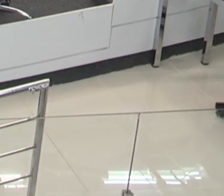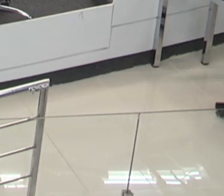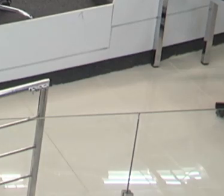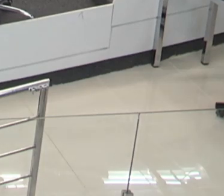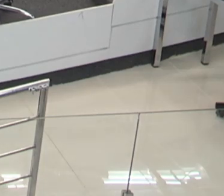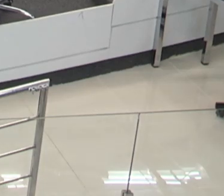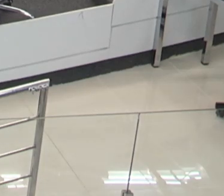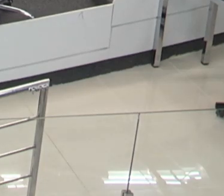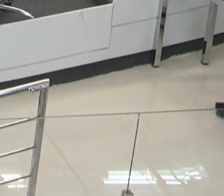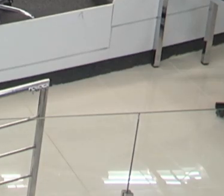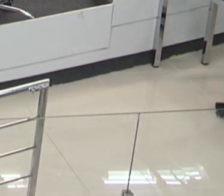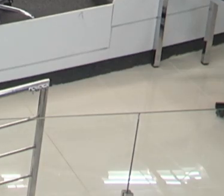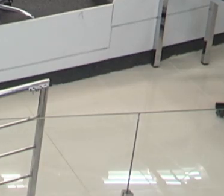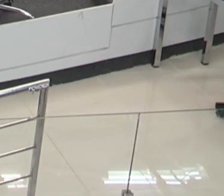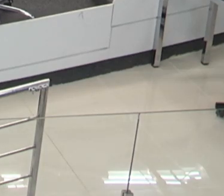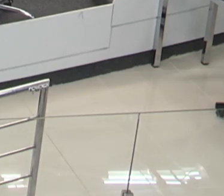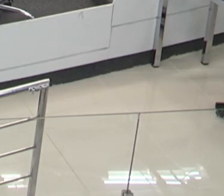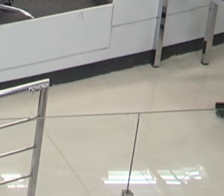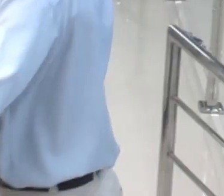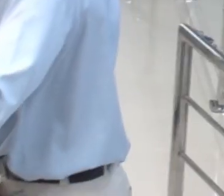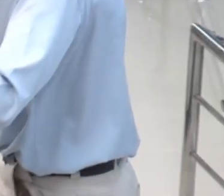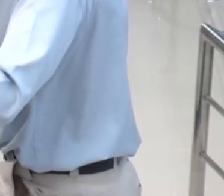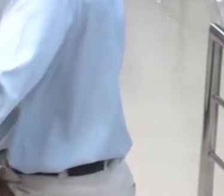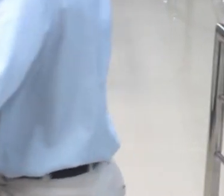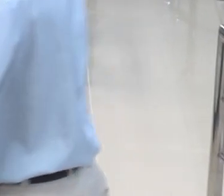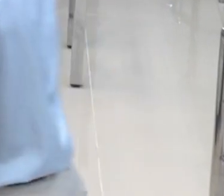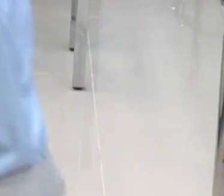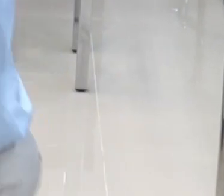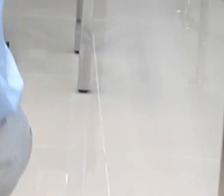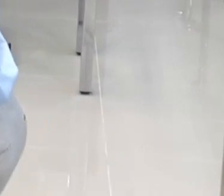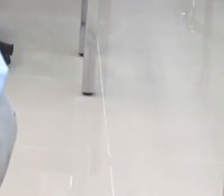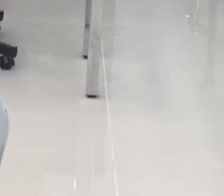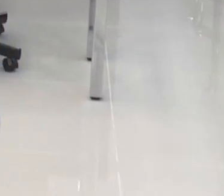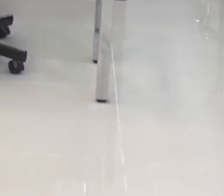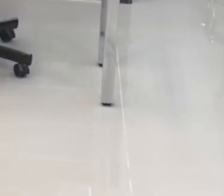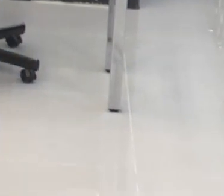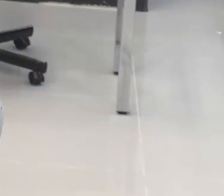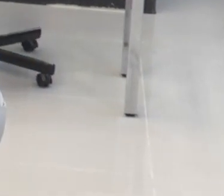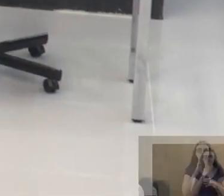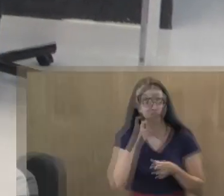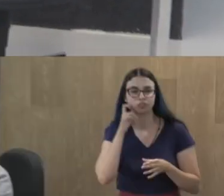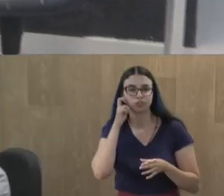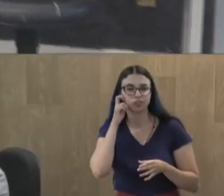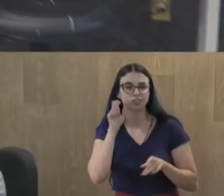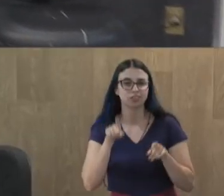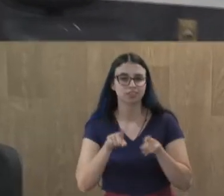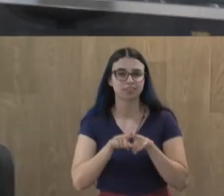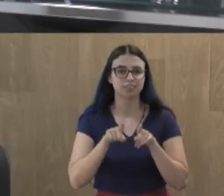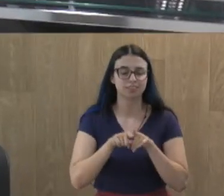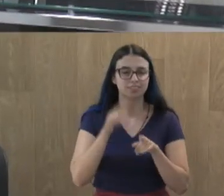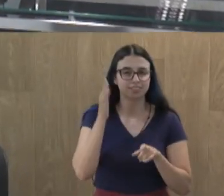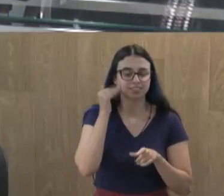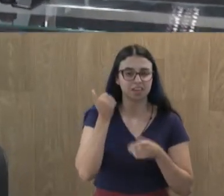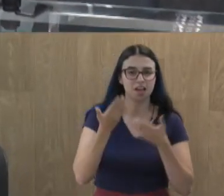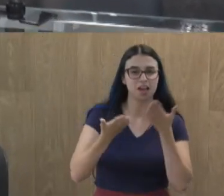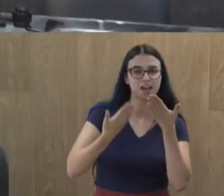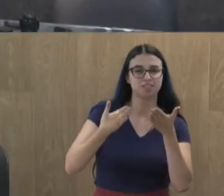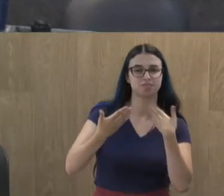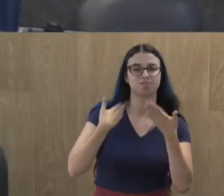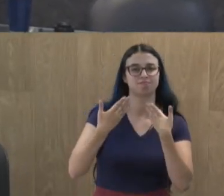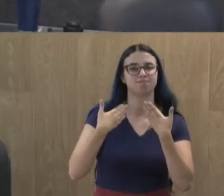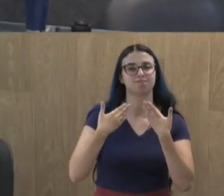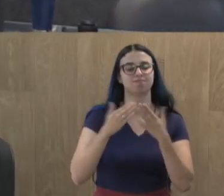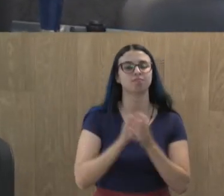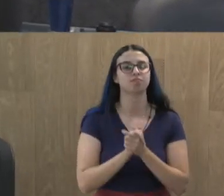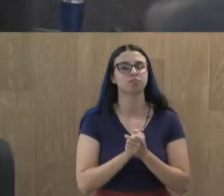Renato é um líder comunitário discreto, austero e muito carismático. Renato sempre acompanhou de perto as